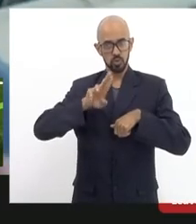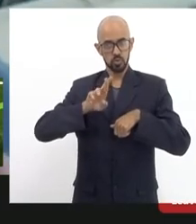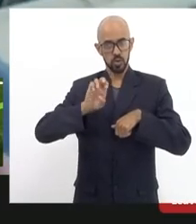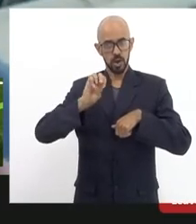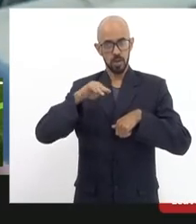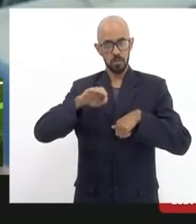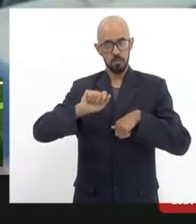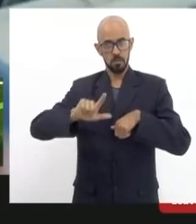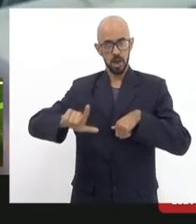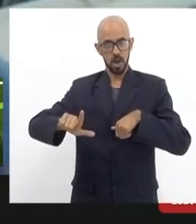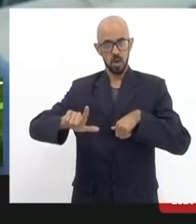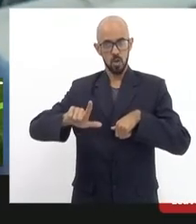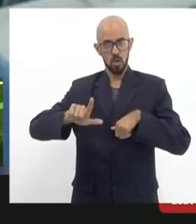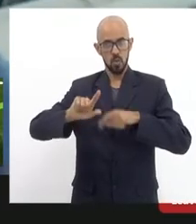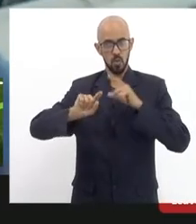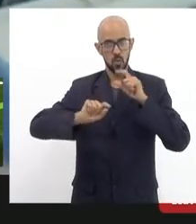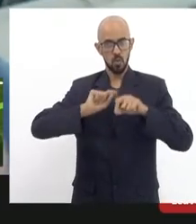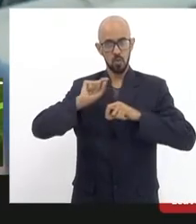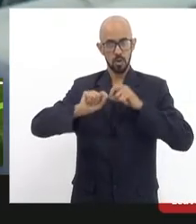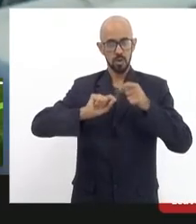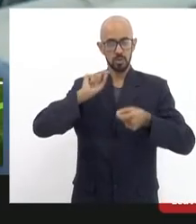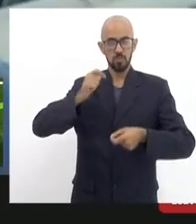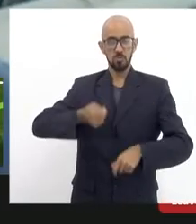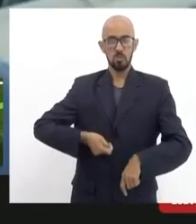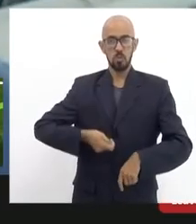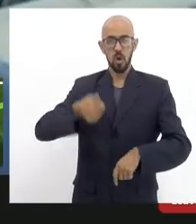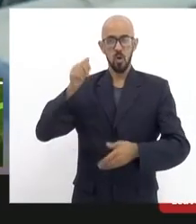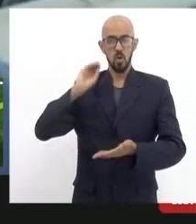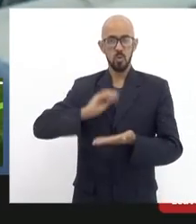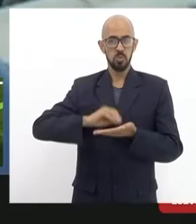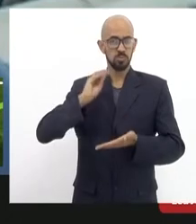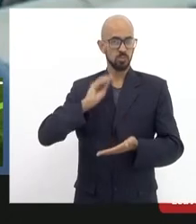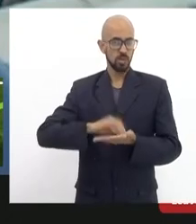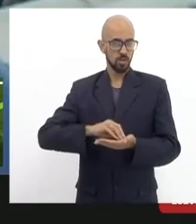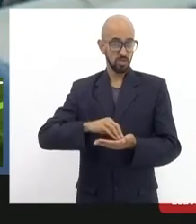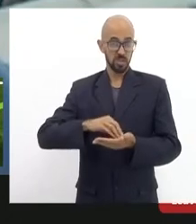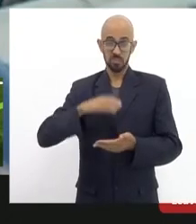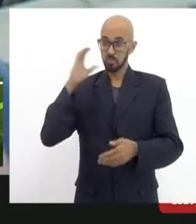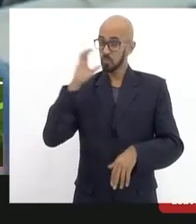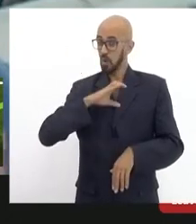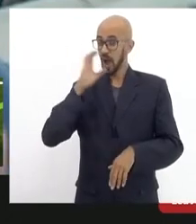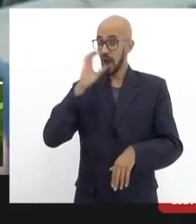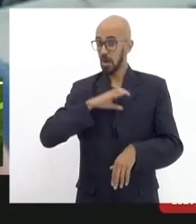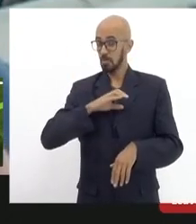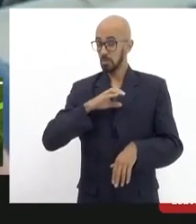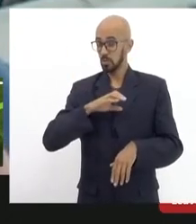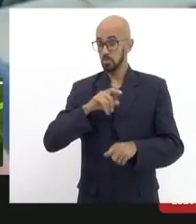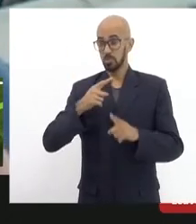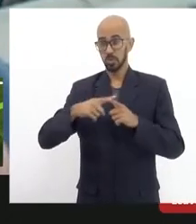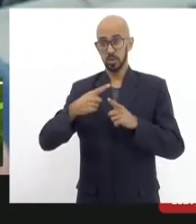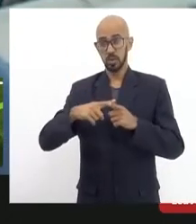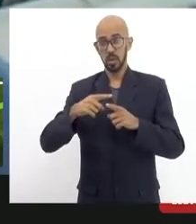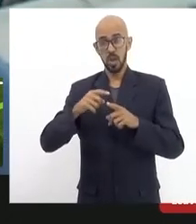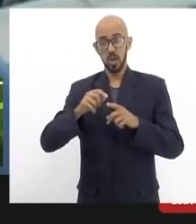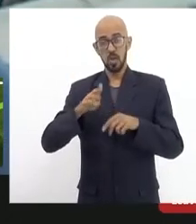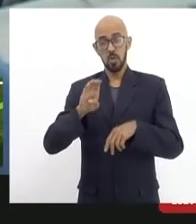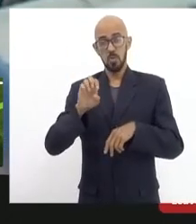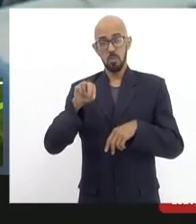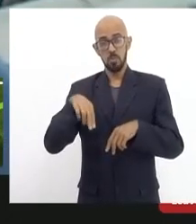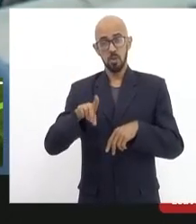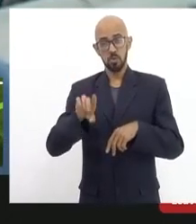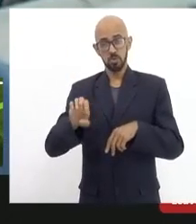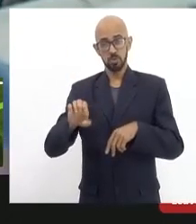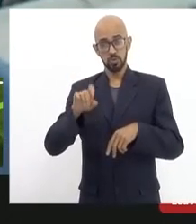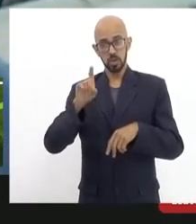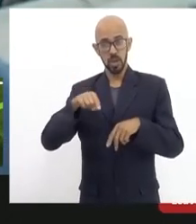estão muito escassos e correndo muito o bonde funciona de alguma maneira